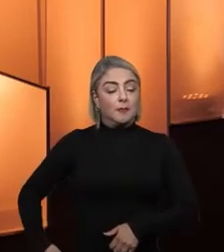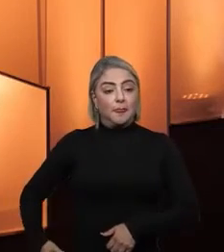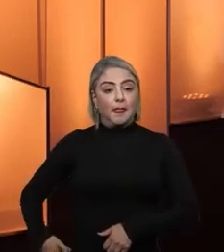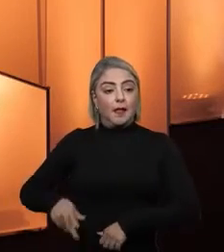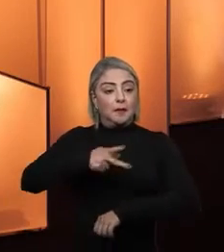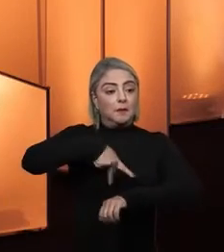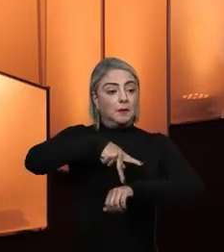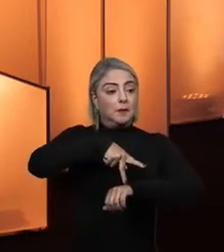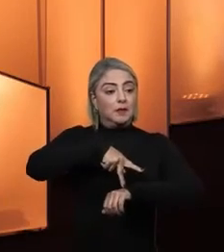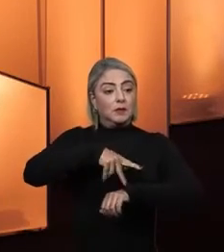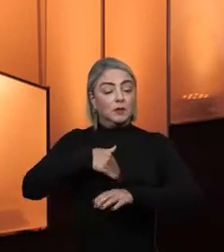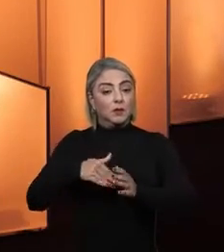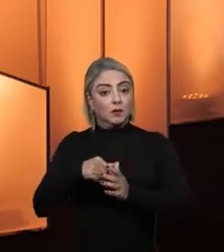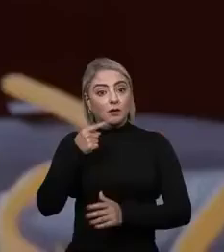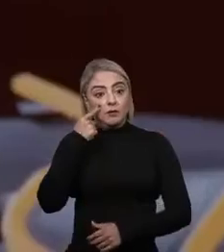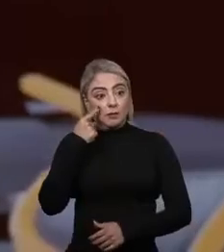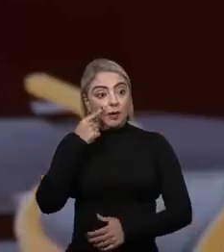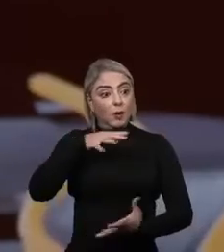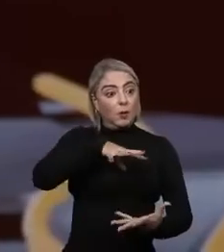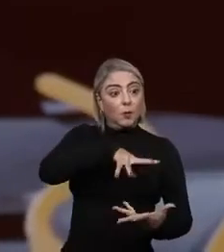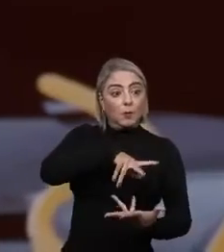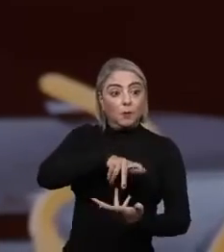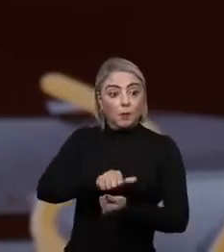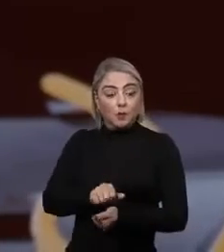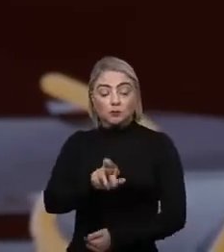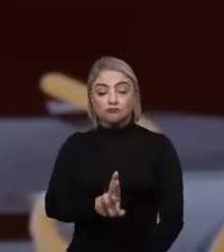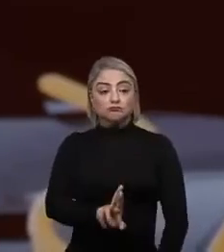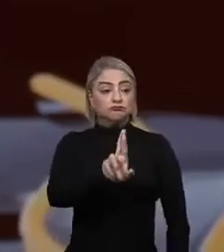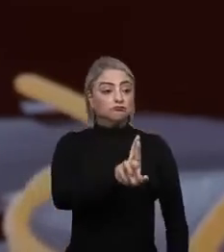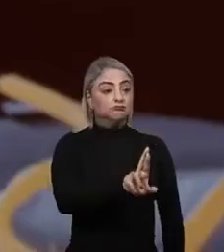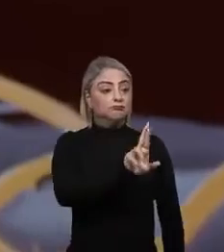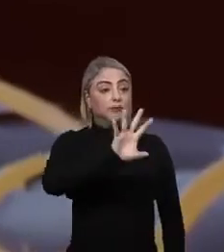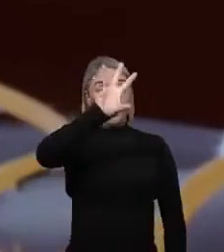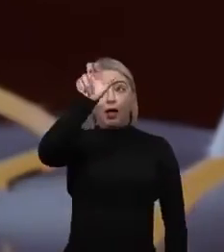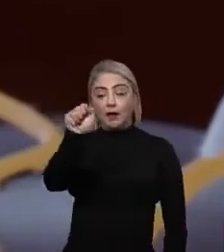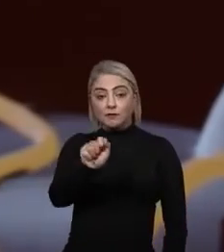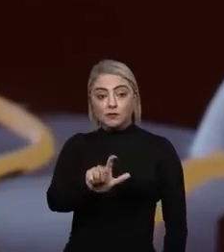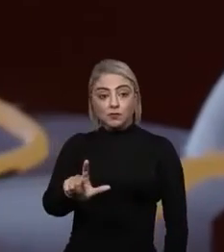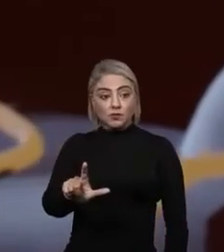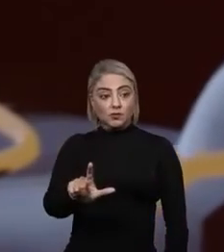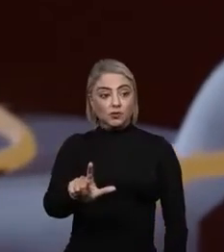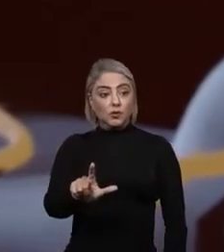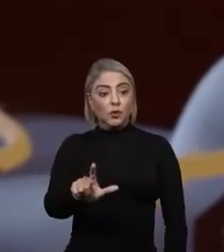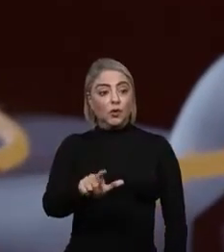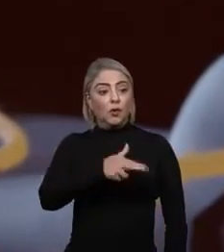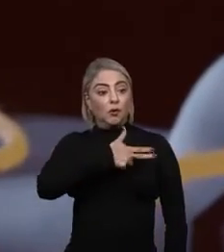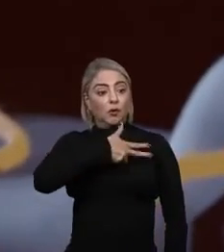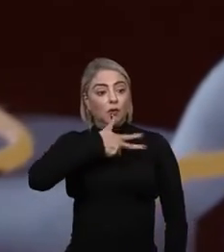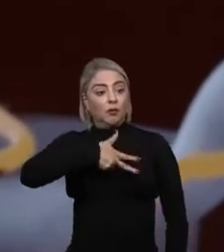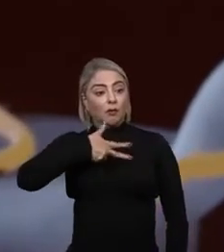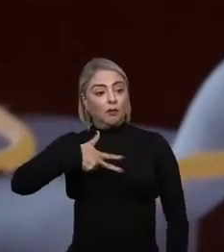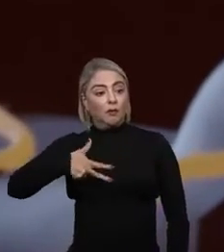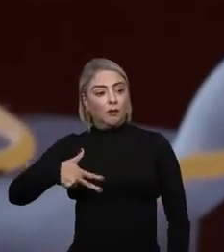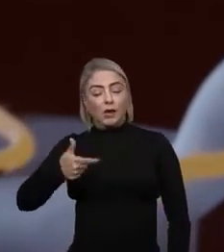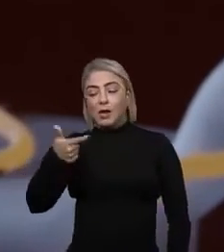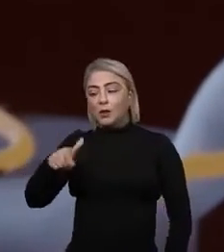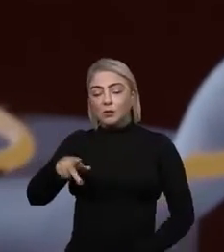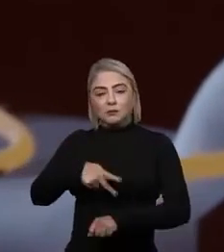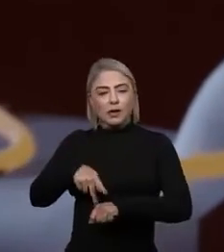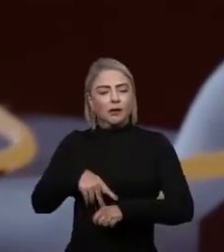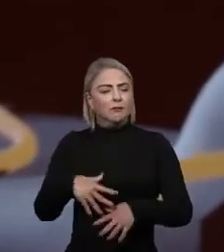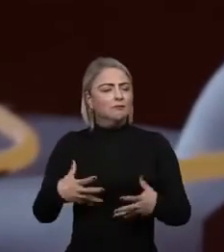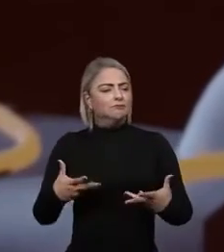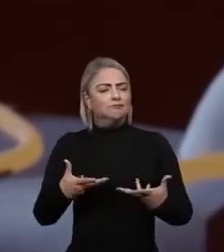inteiro. E a gente viu, inclusive, pelo mundo, com representantes da África do Sul, representantes da Dinamarca e de outros países. Assim, é